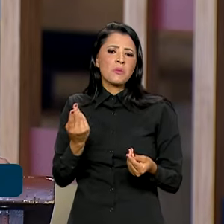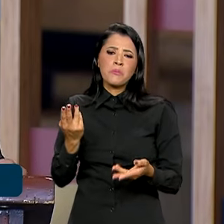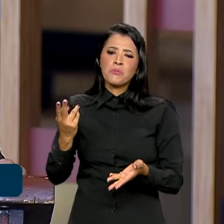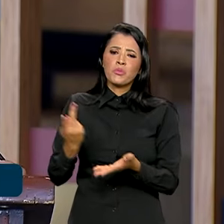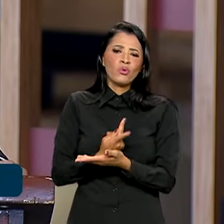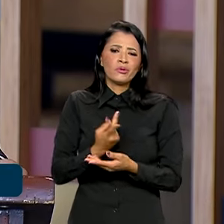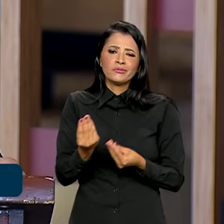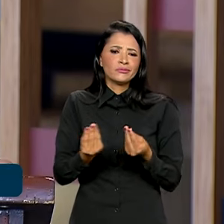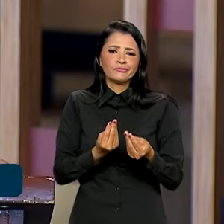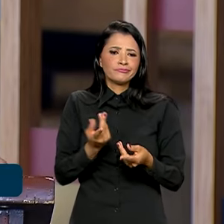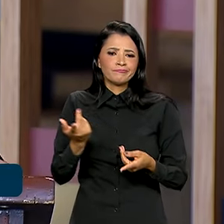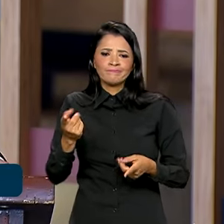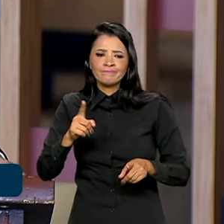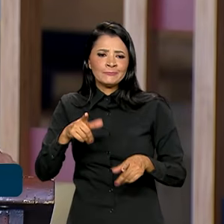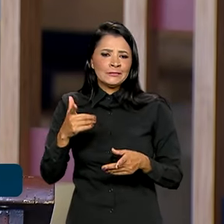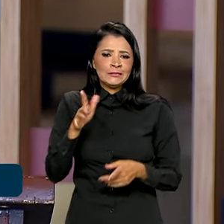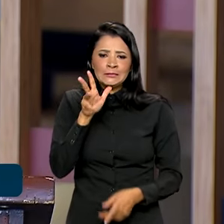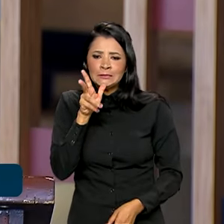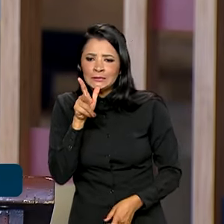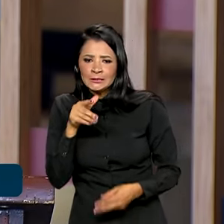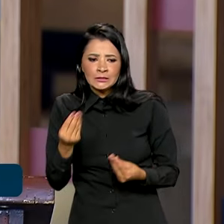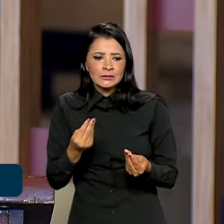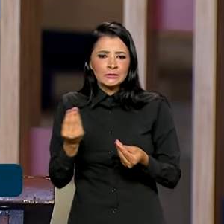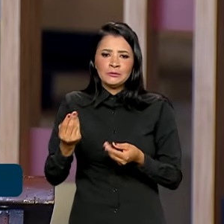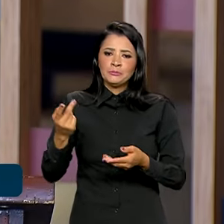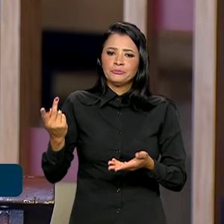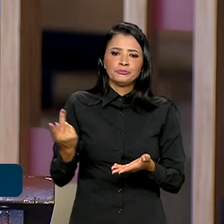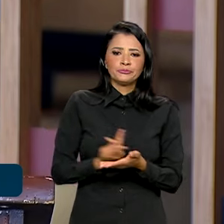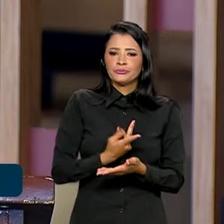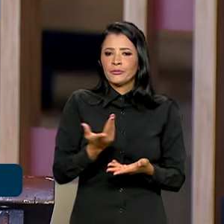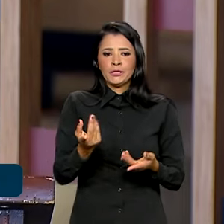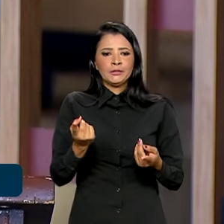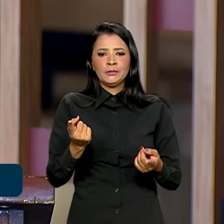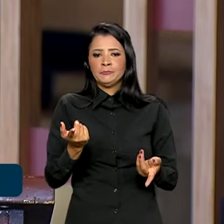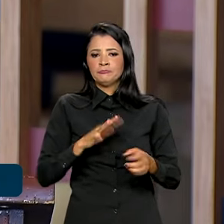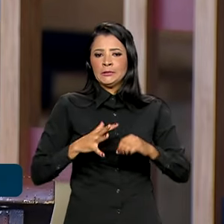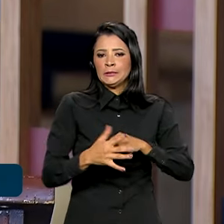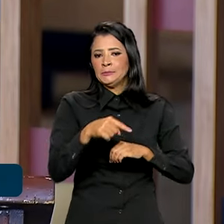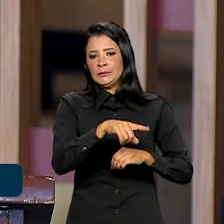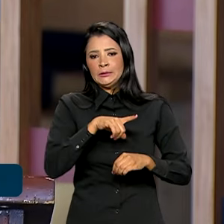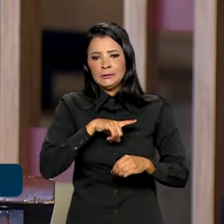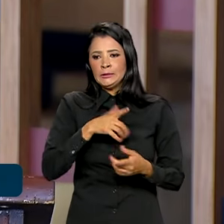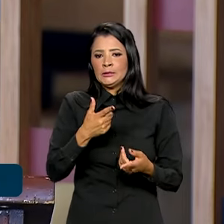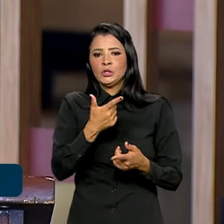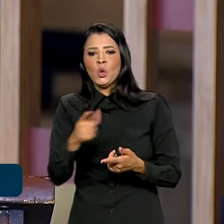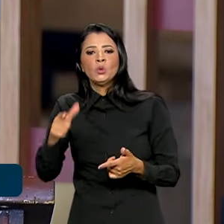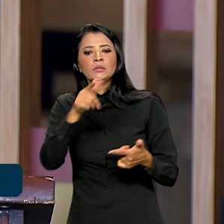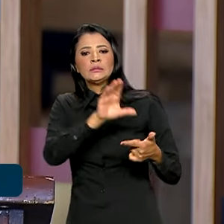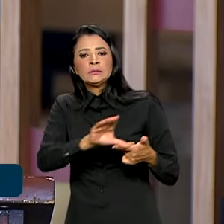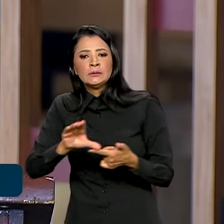atrasos na implementação decorrentes de pandemia e o tipo de crise.